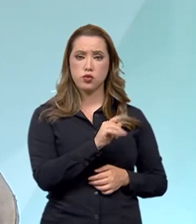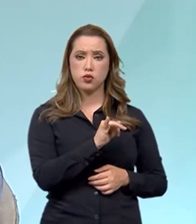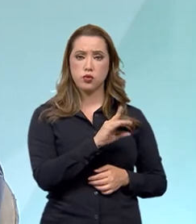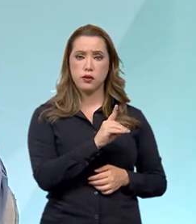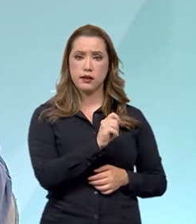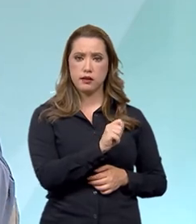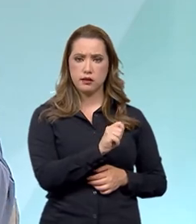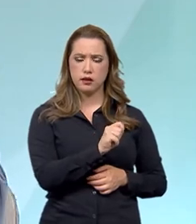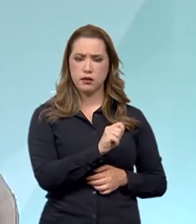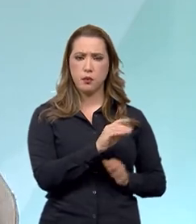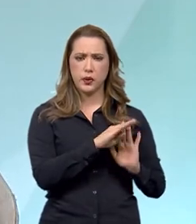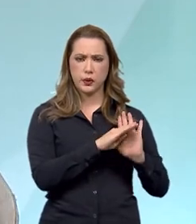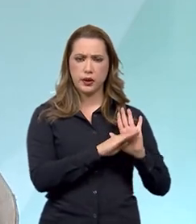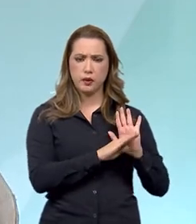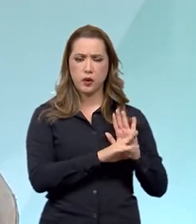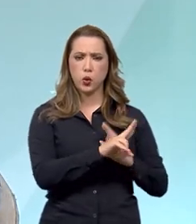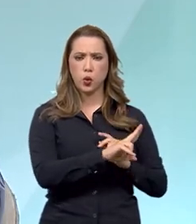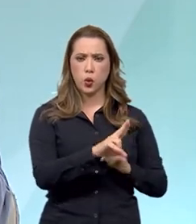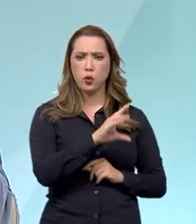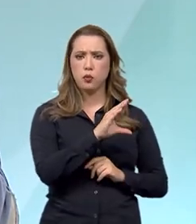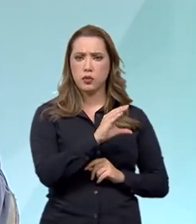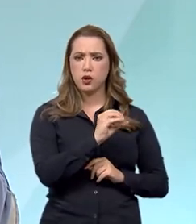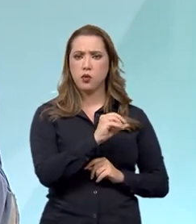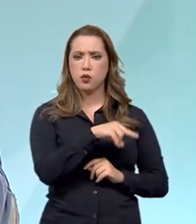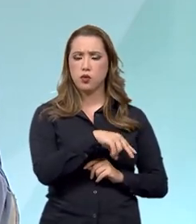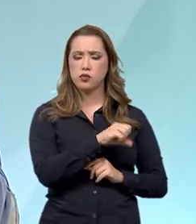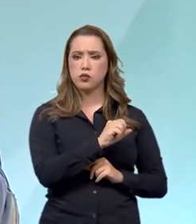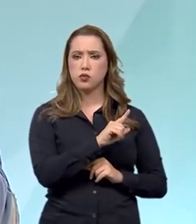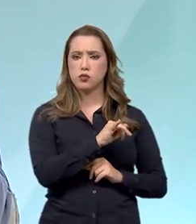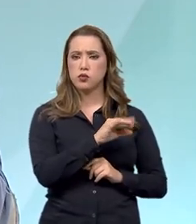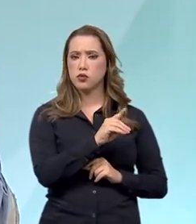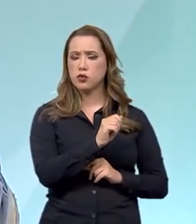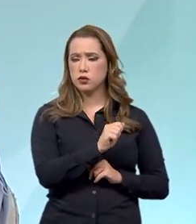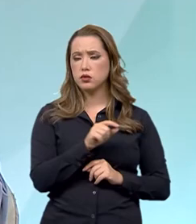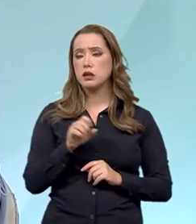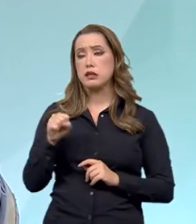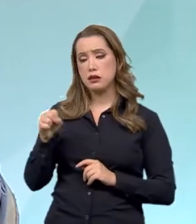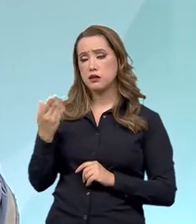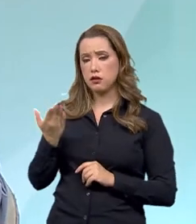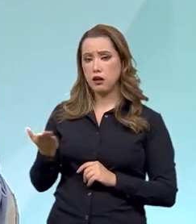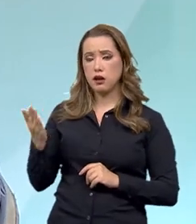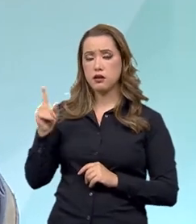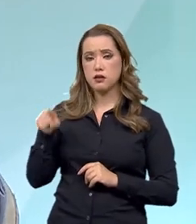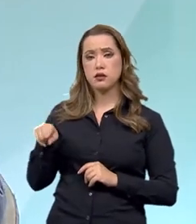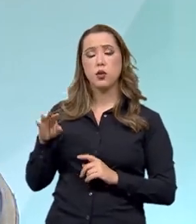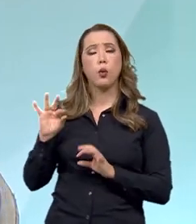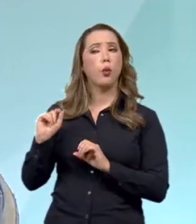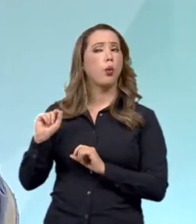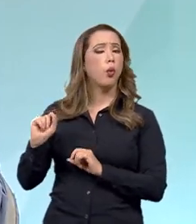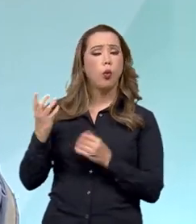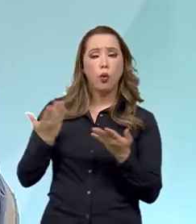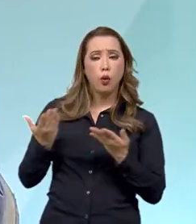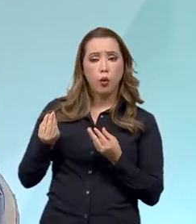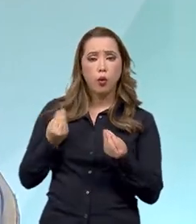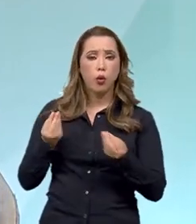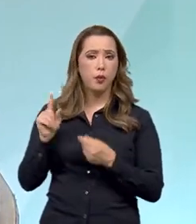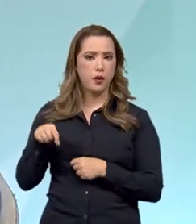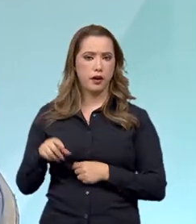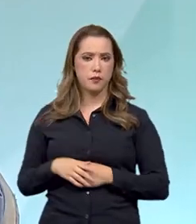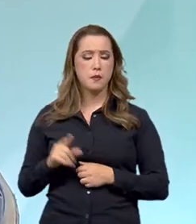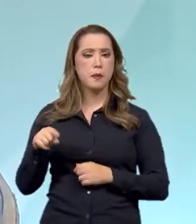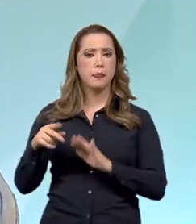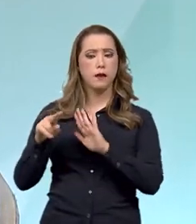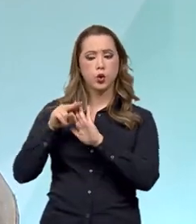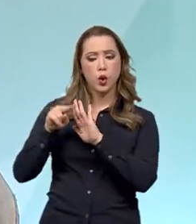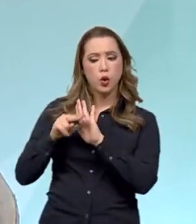pegou todas as normas infralegais da Receita Federal, são atos normativos, administrativos, instruções normativas,